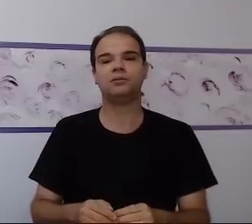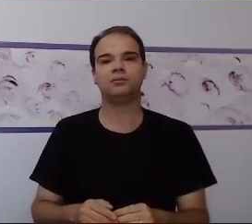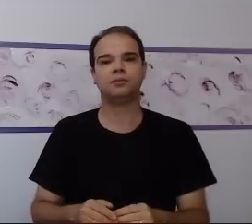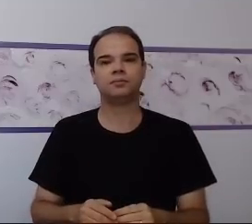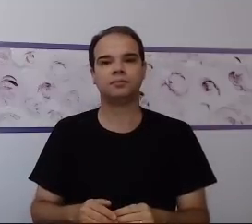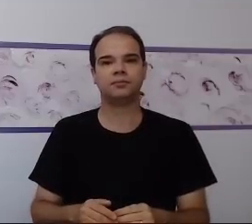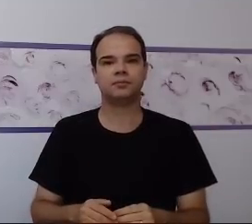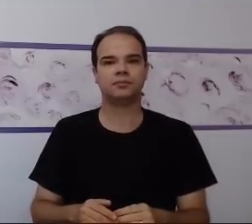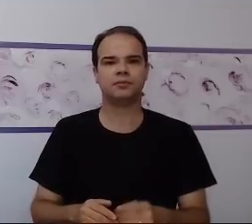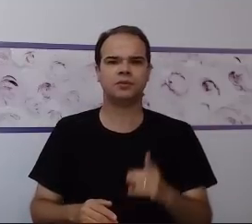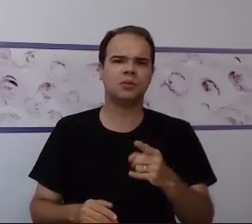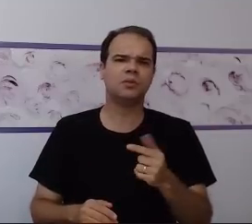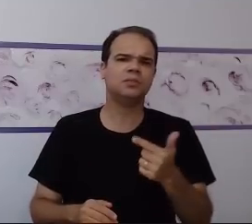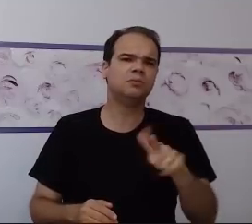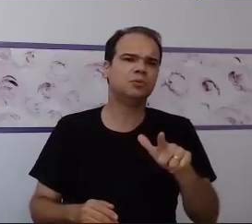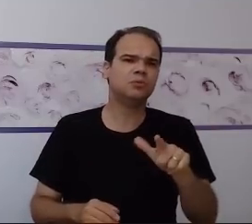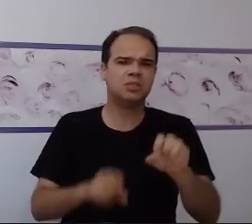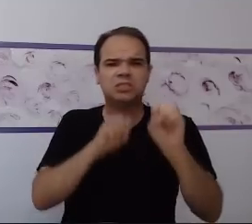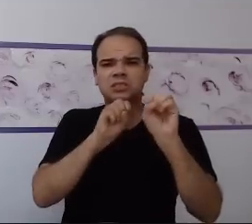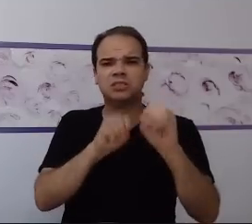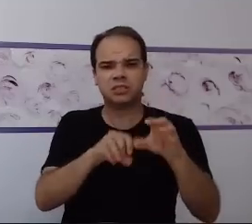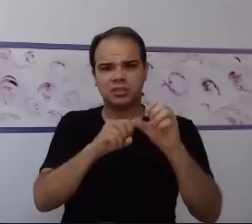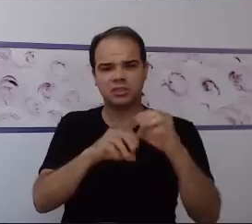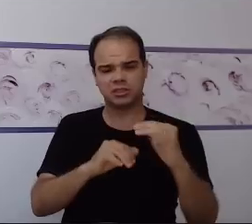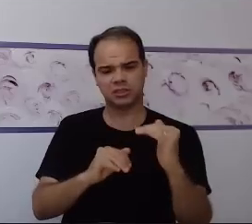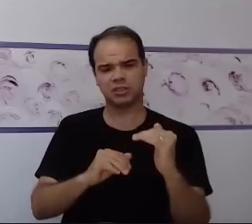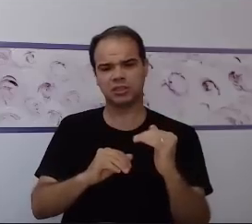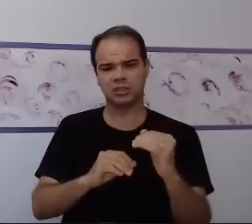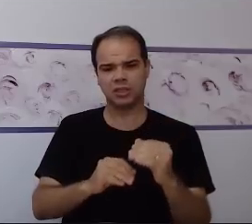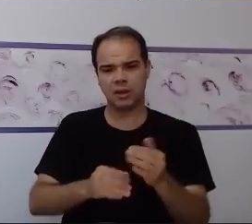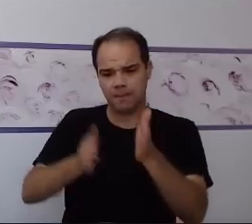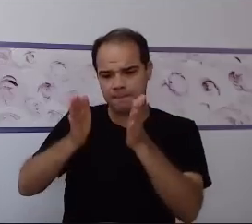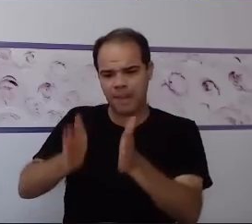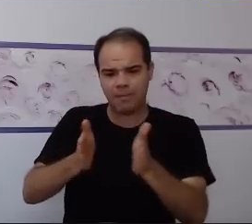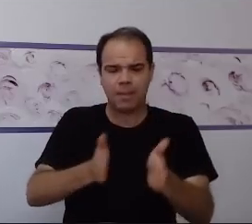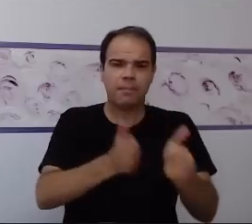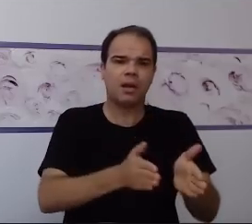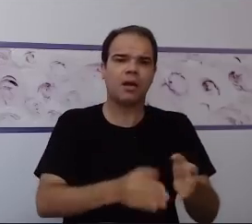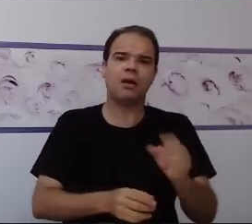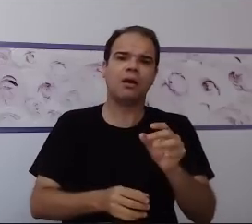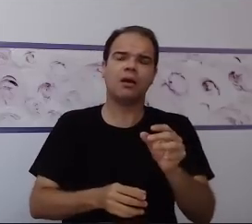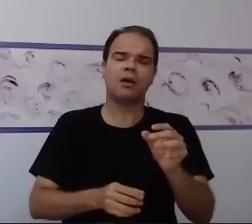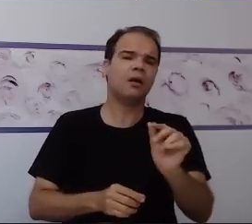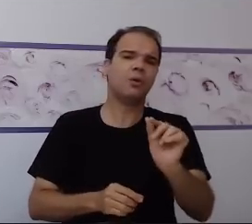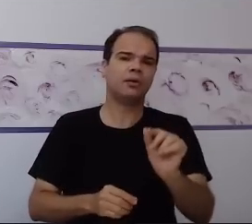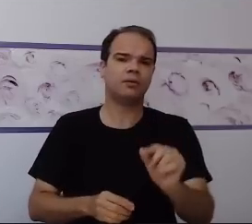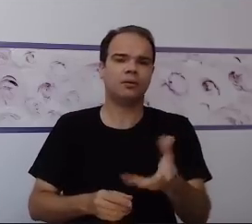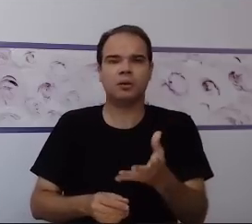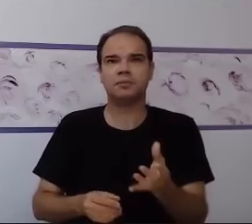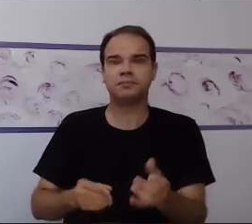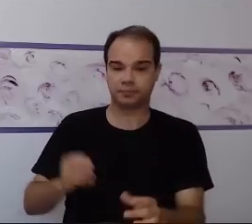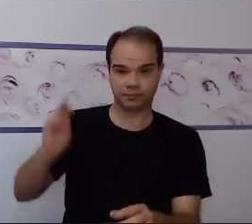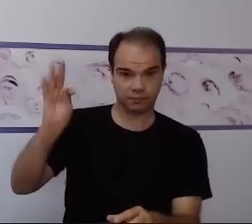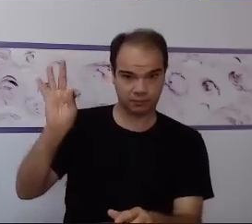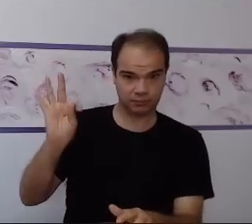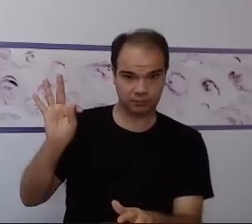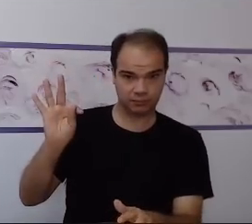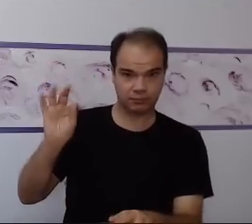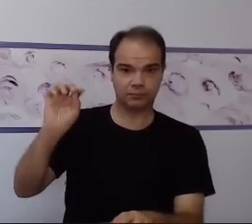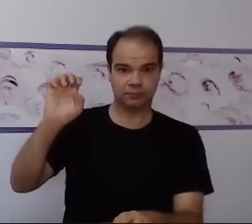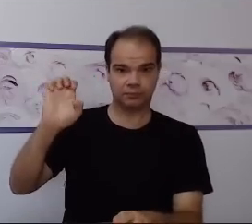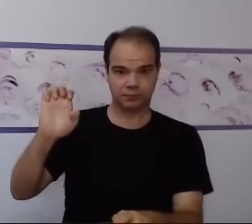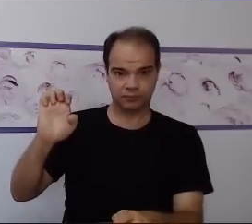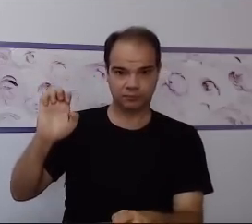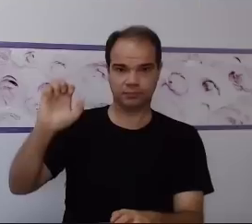ensino estruturado. O que seria esse ensino estruturado? Porque nós vimos falar agora que o TEIA, ele tem esse